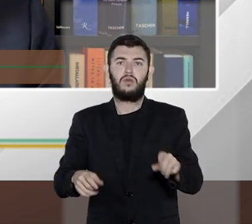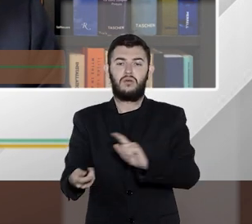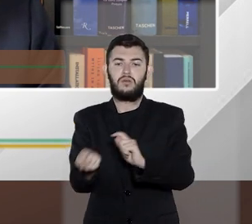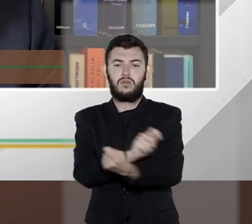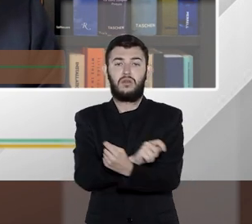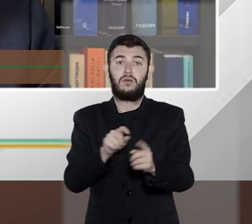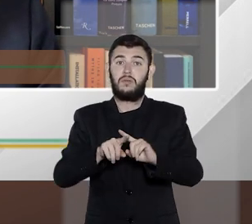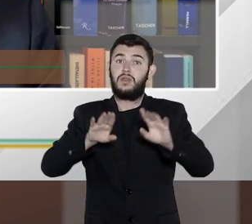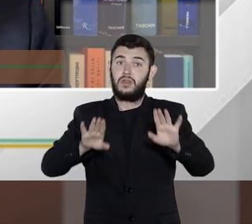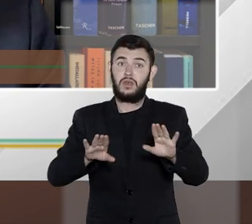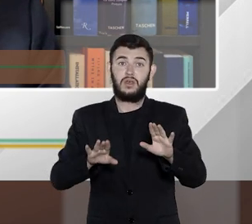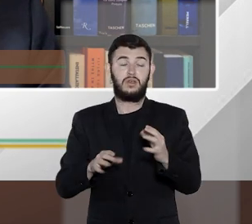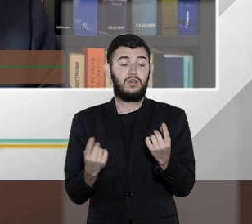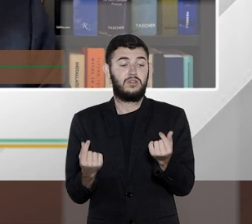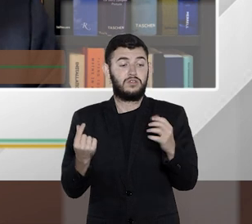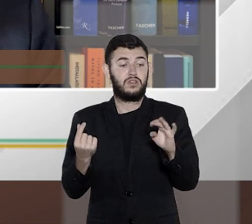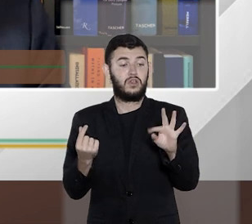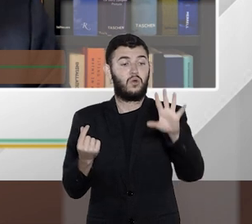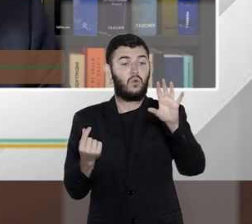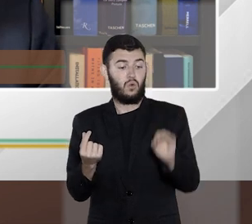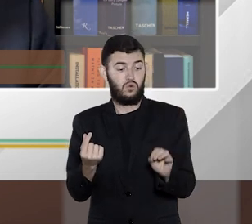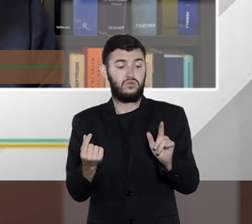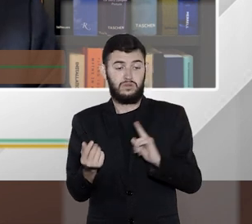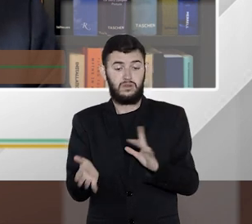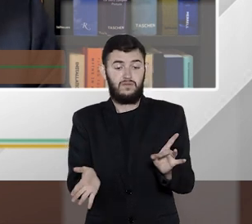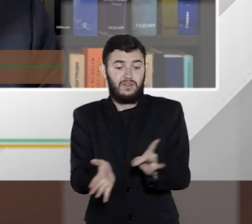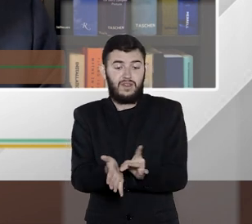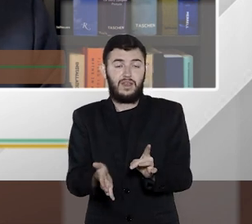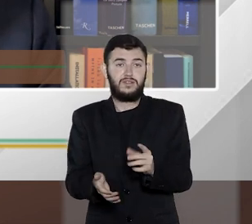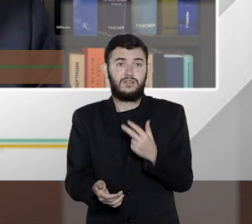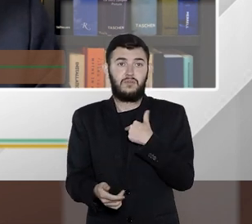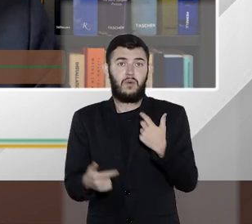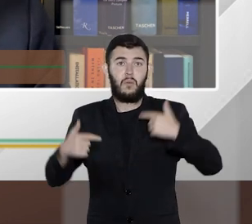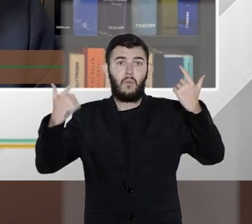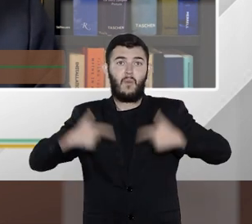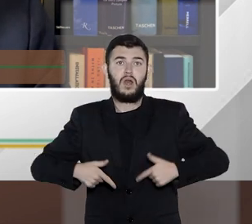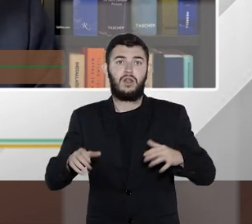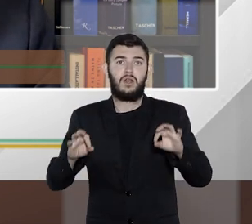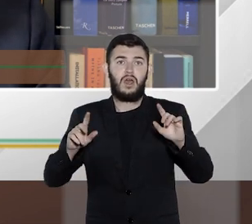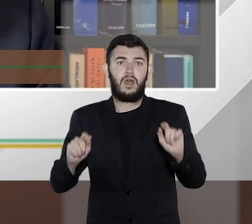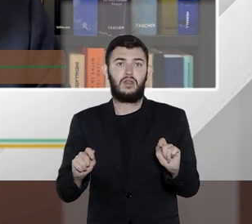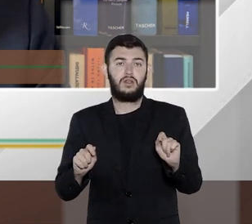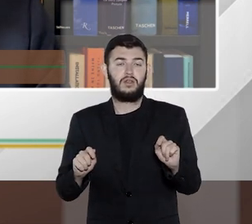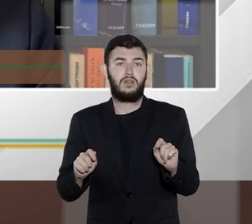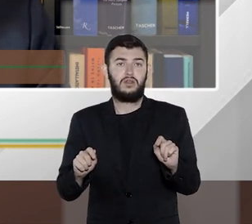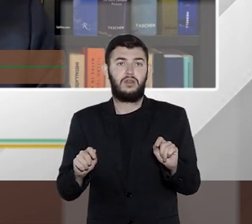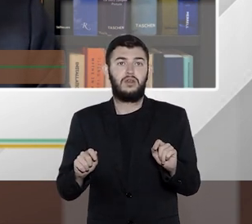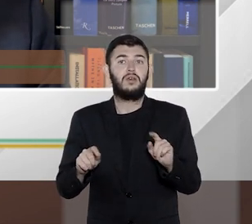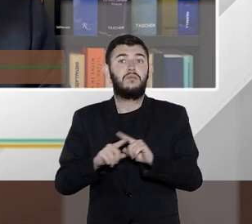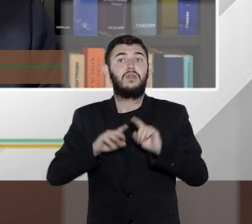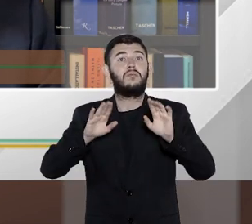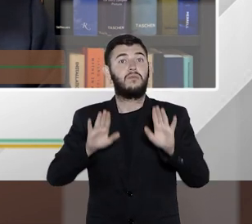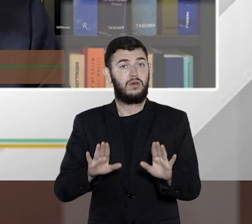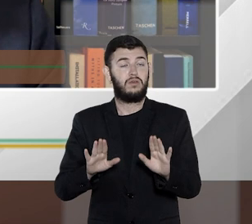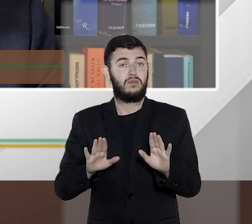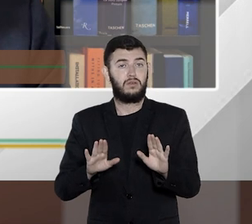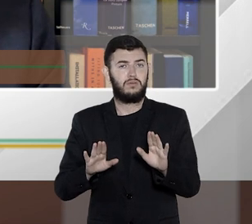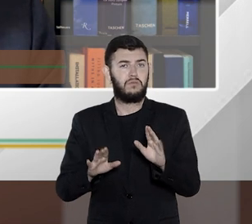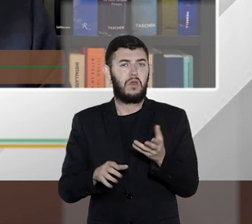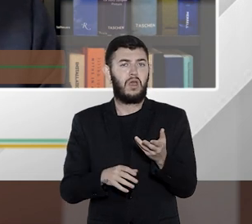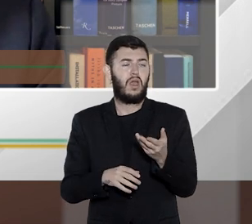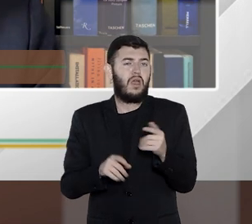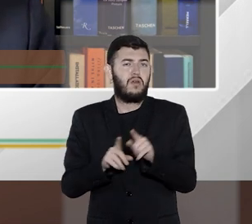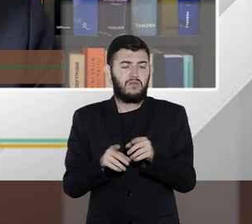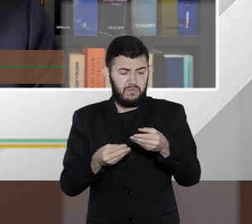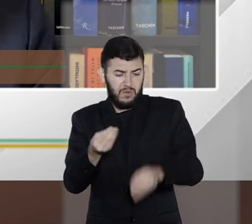custo de adaptação aos sistemas existe e é inato. Isso vai gerar uma ineficiência? Muito provavelmente não.